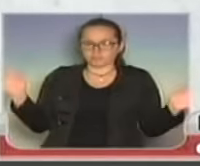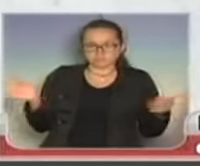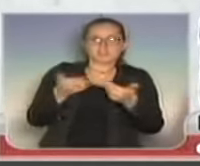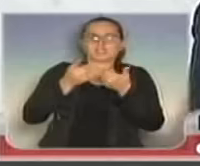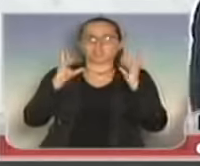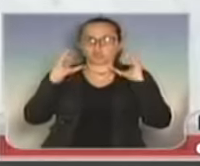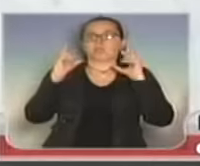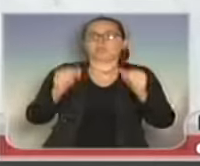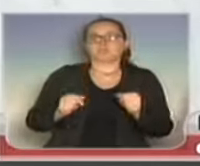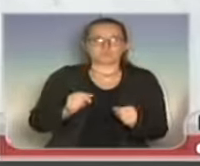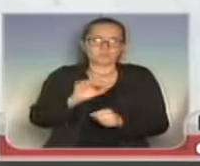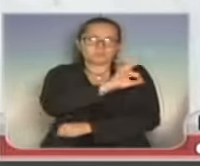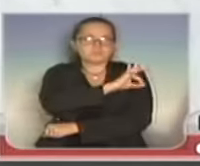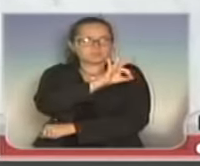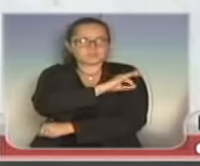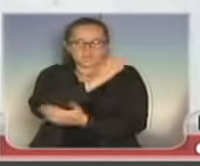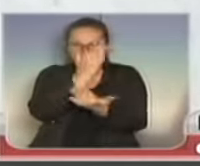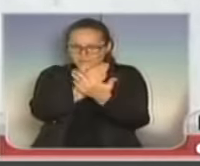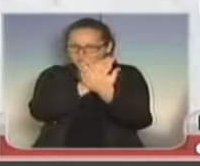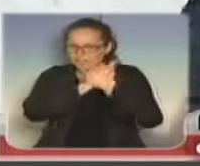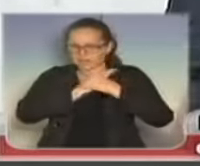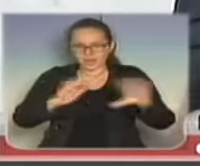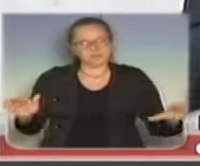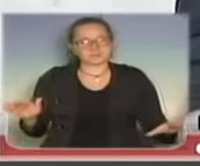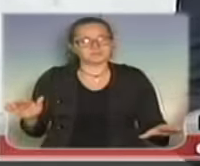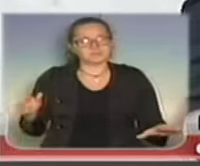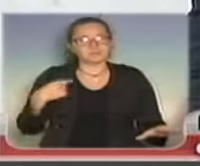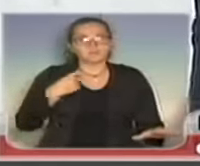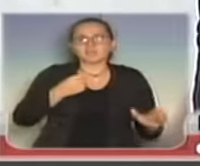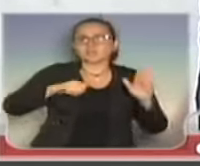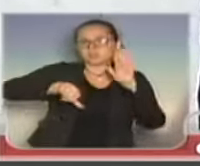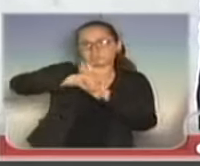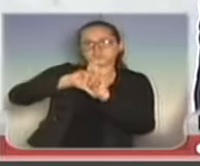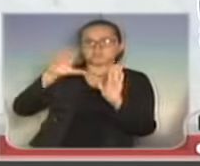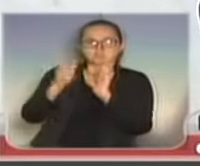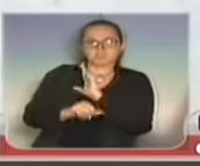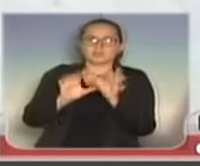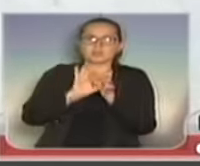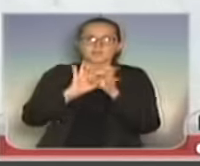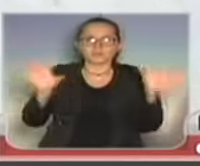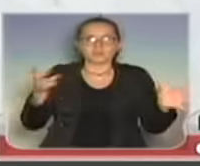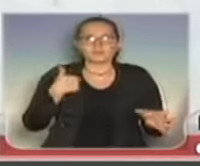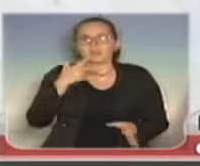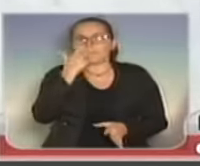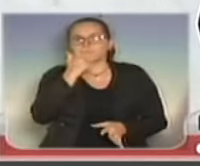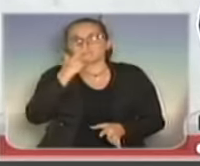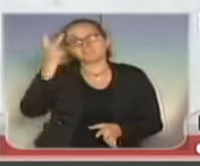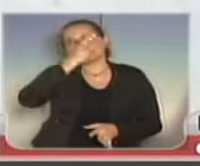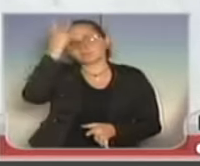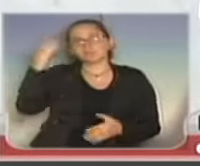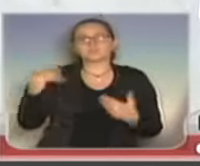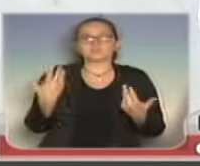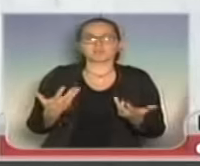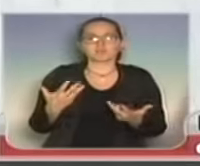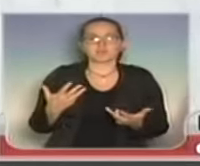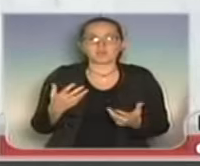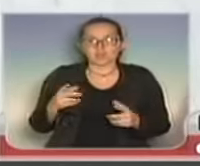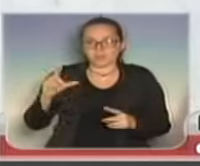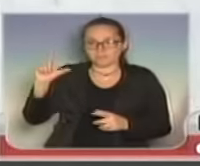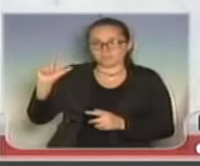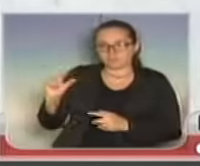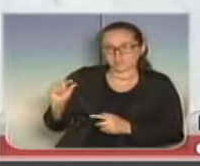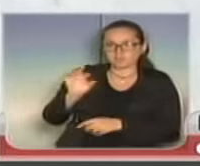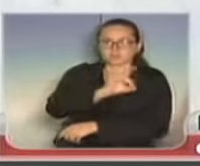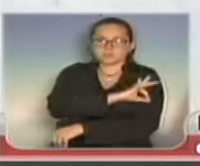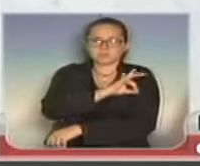polícias, vamos acabar com as polícias e vamos deixar o crime à vontade. Porque parece que o pessoal quer isso mais. Menos polícia e